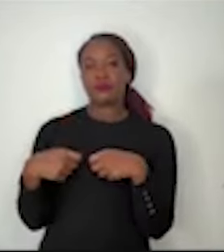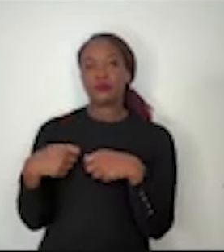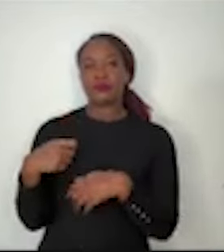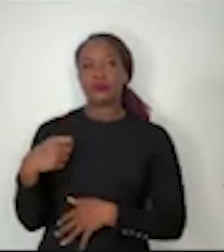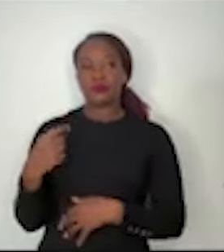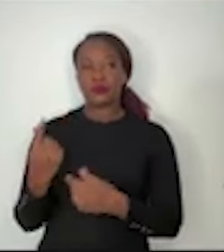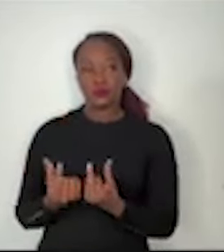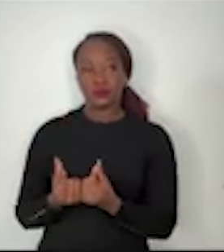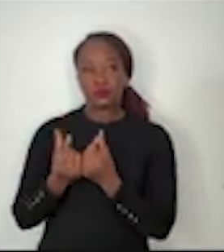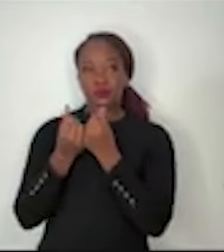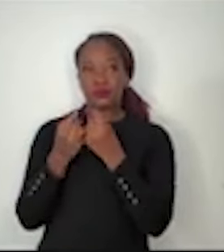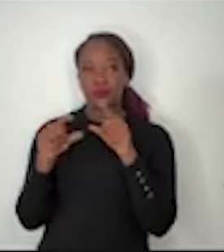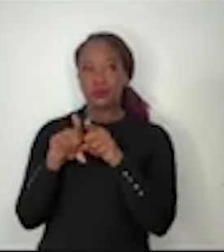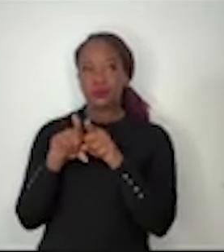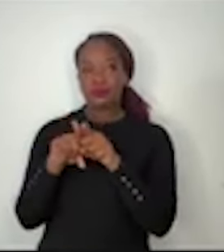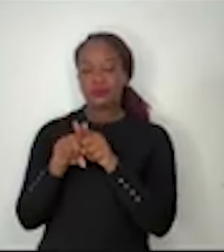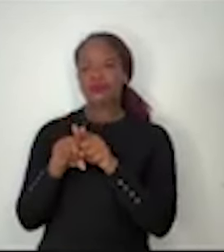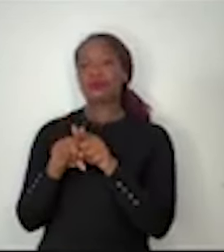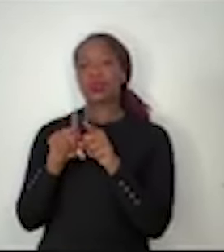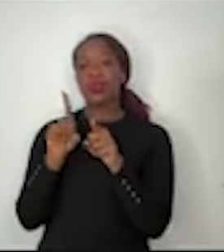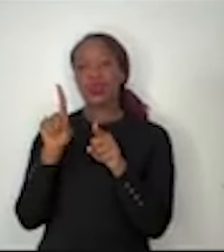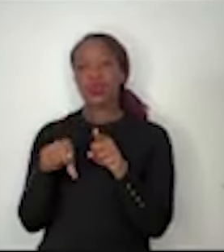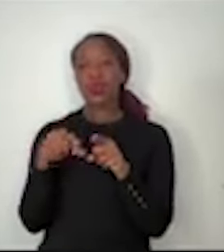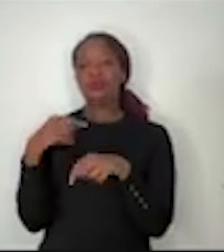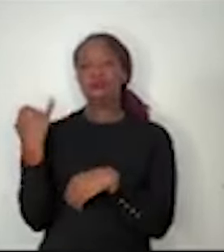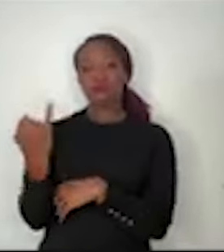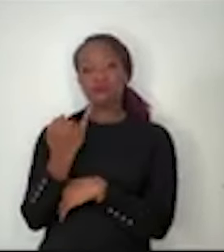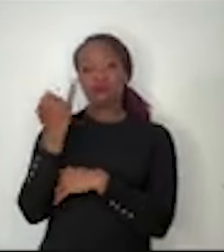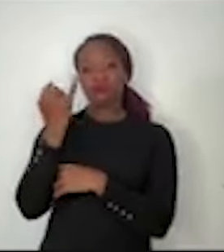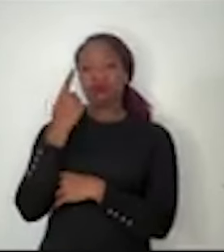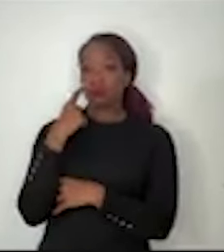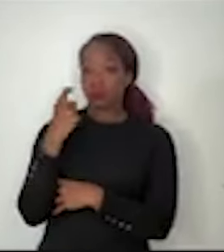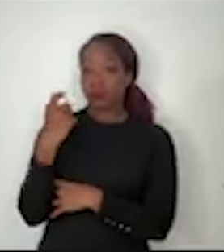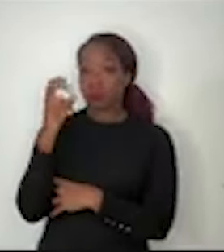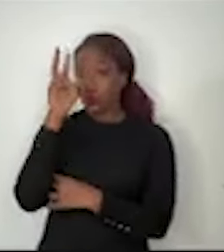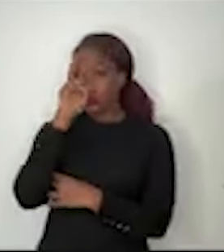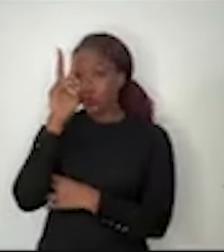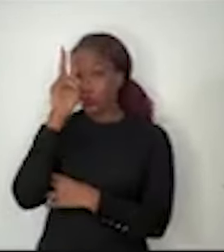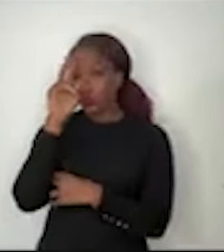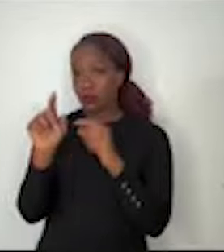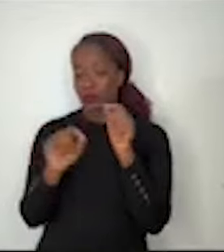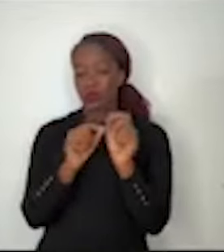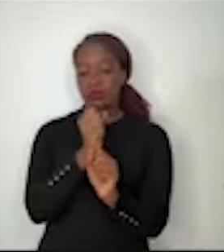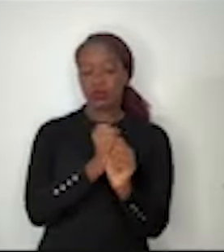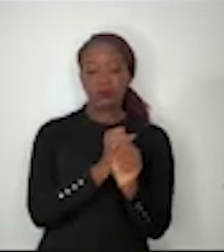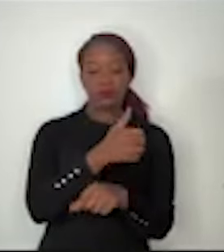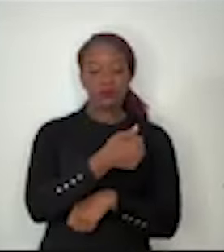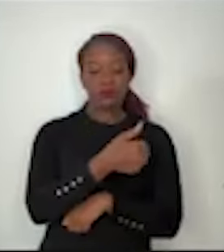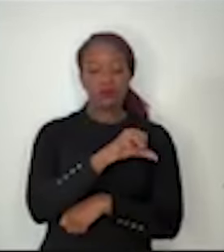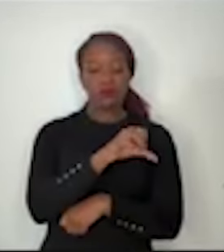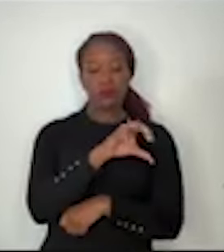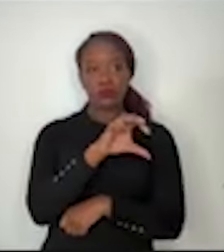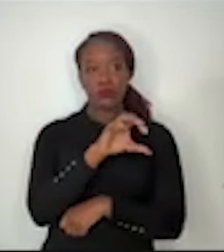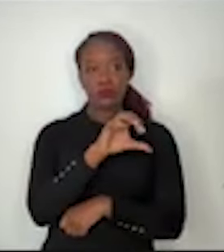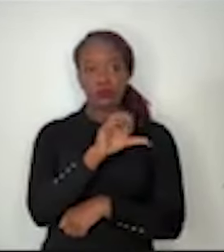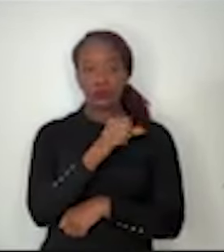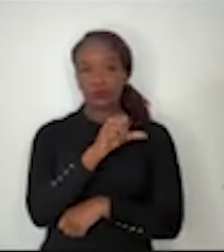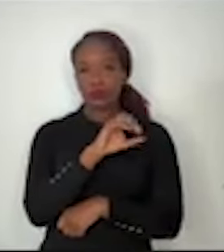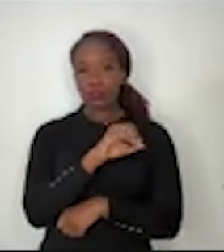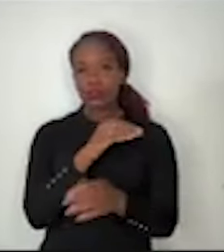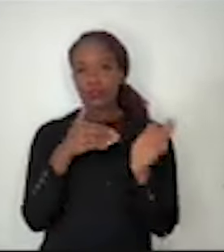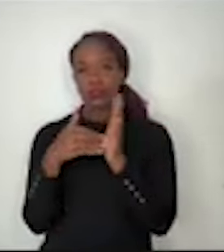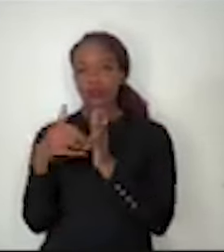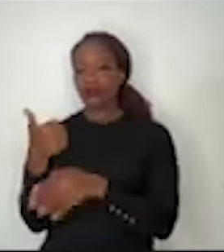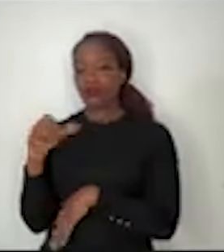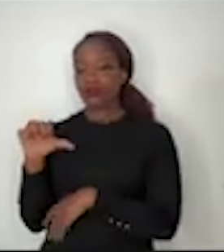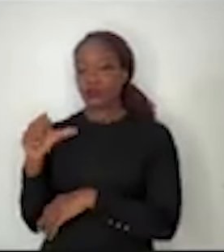renda. E essa é uma matéria muito interessante de se observar. De 1900 até 1980, o Brasil foi